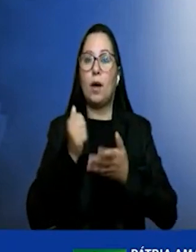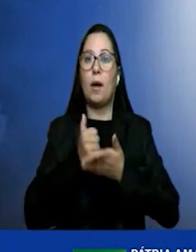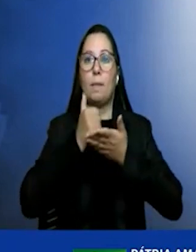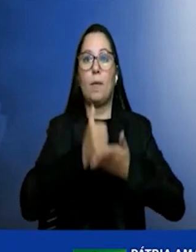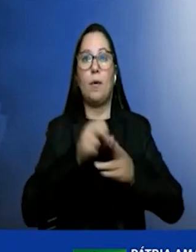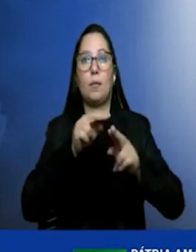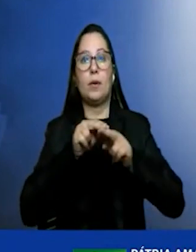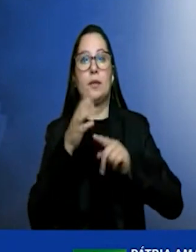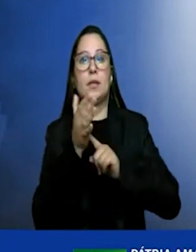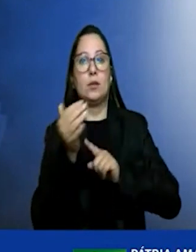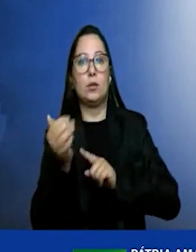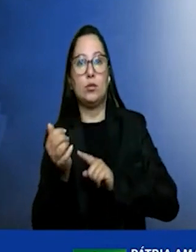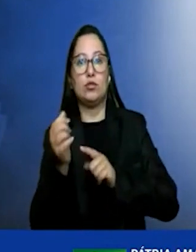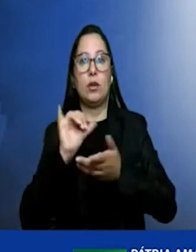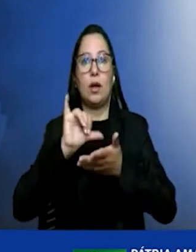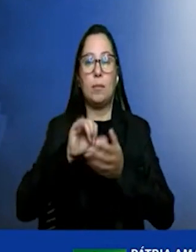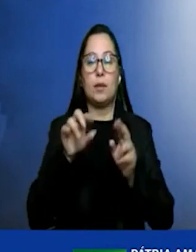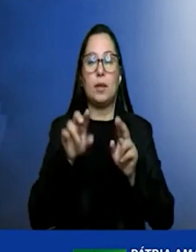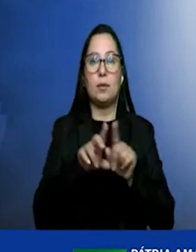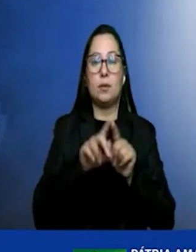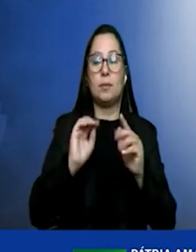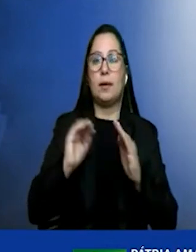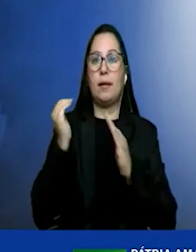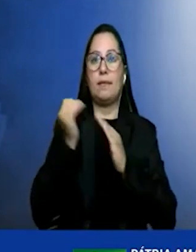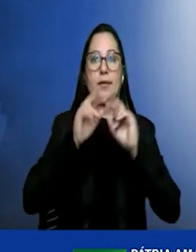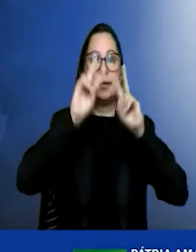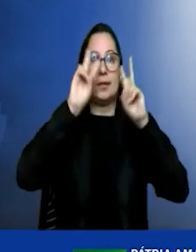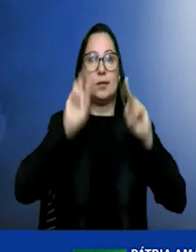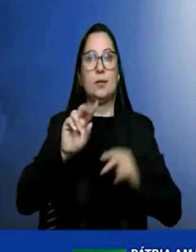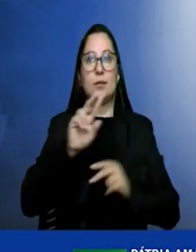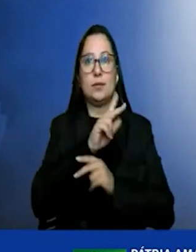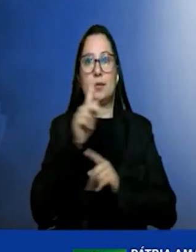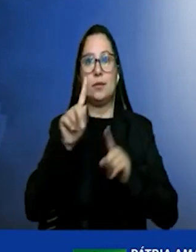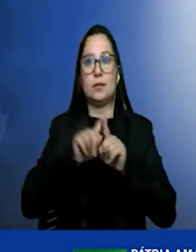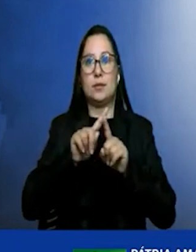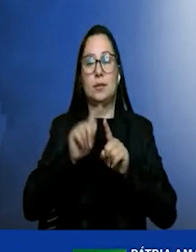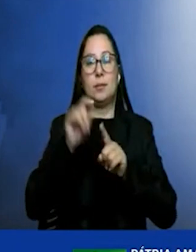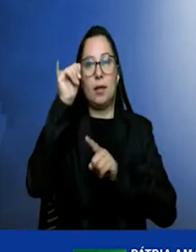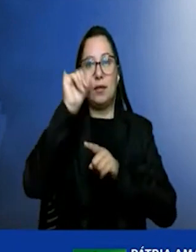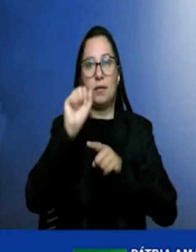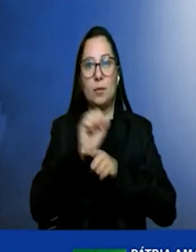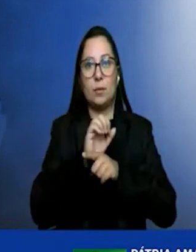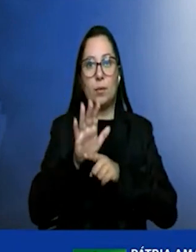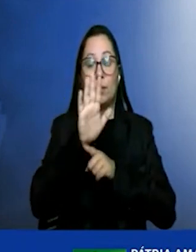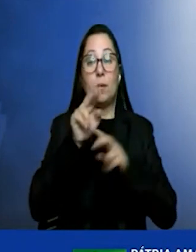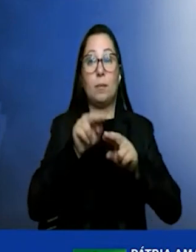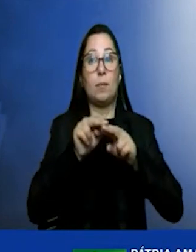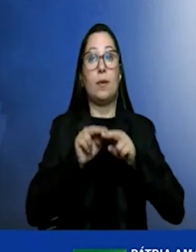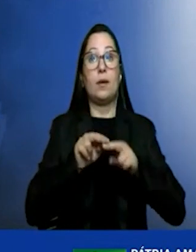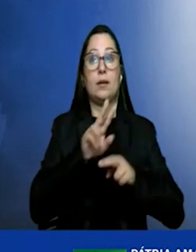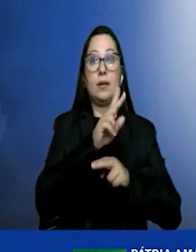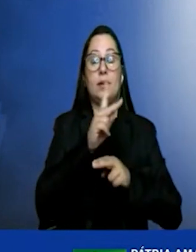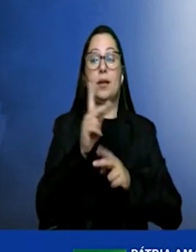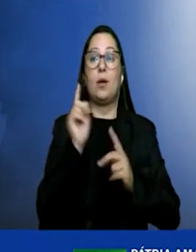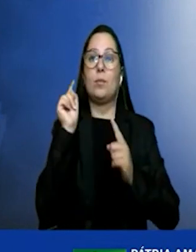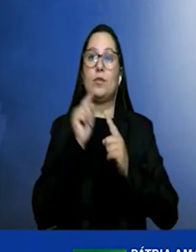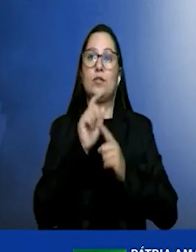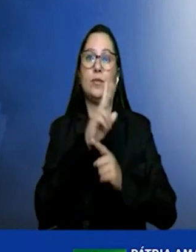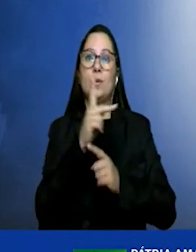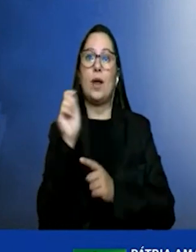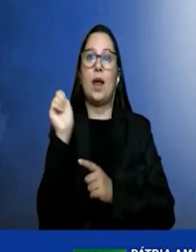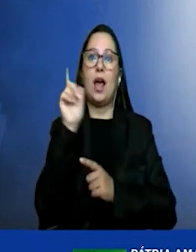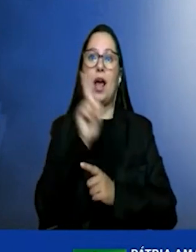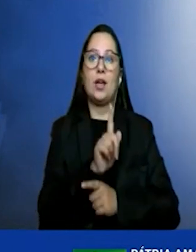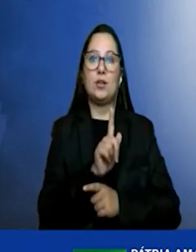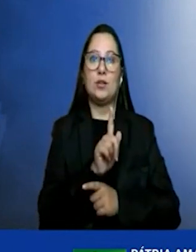para avançar o tema hidrogênio e descarbonização via o hidrogênio azul que é o hidrogênio cinza com